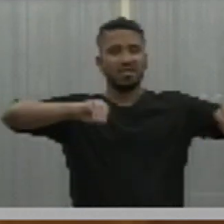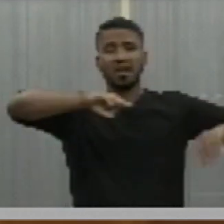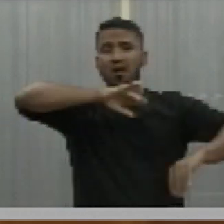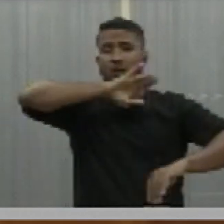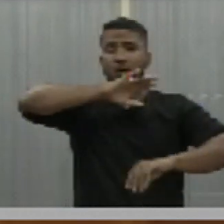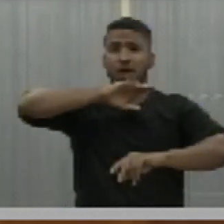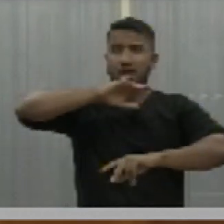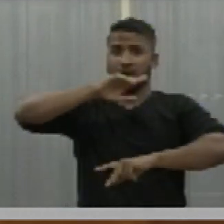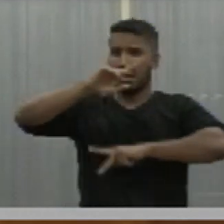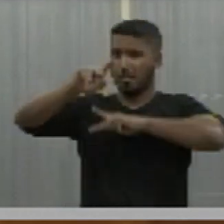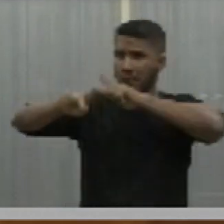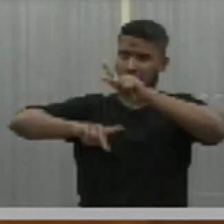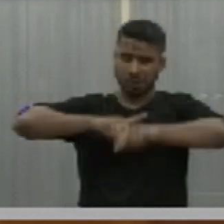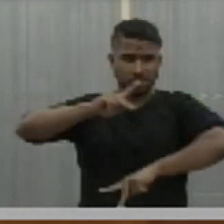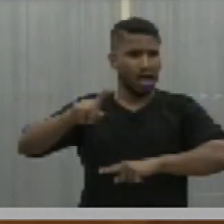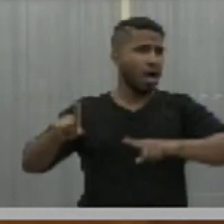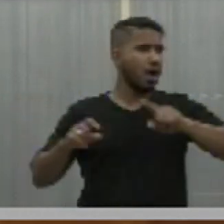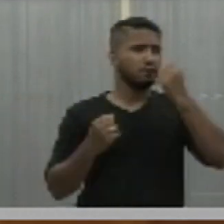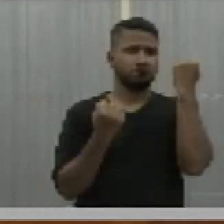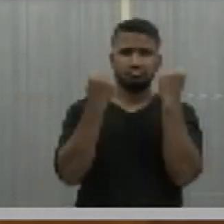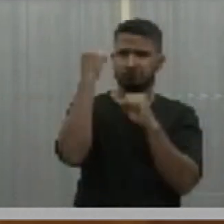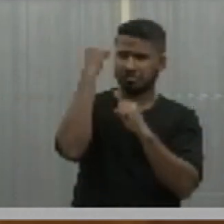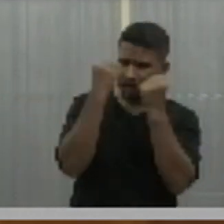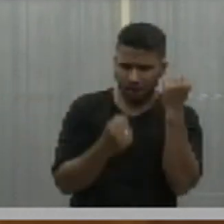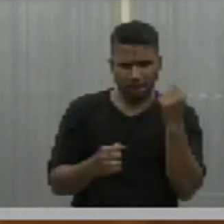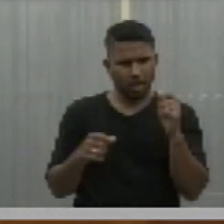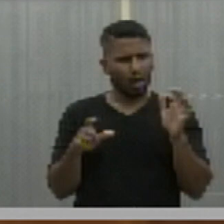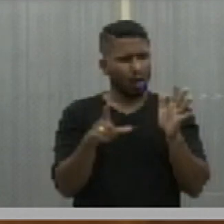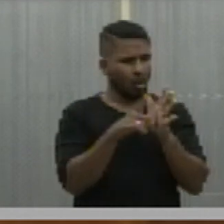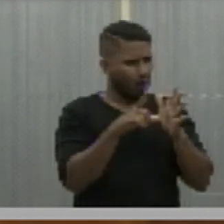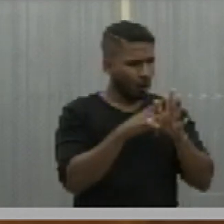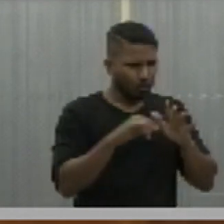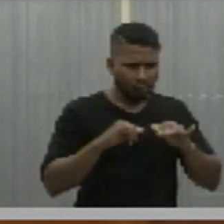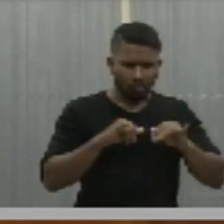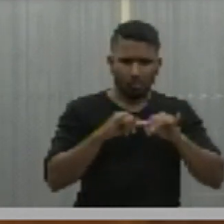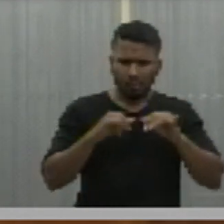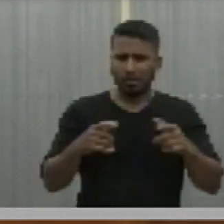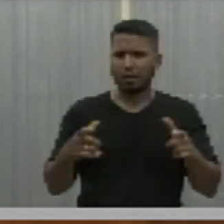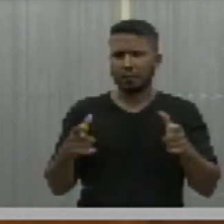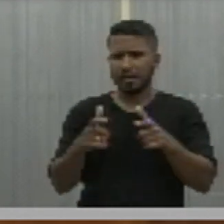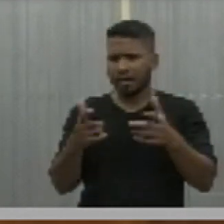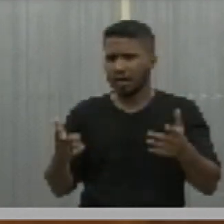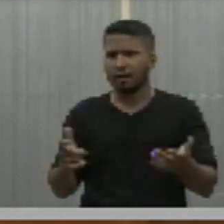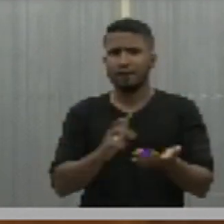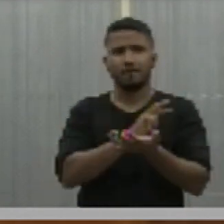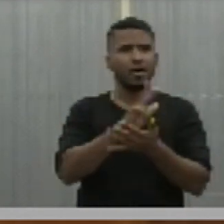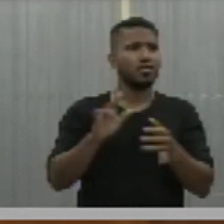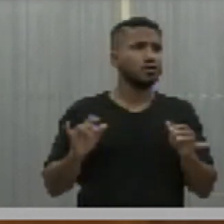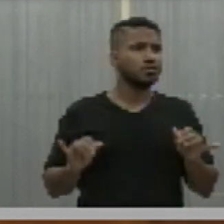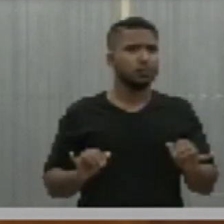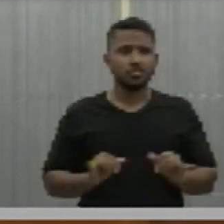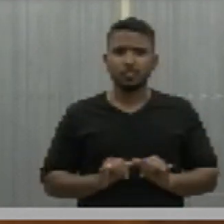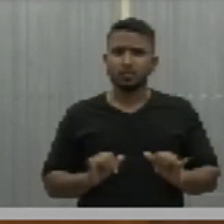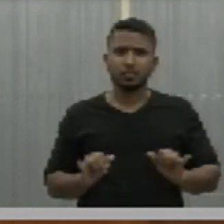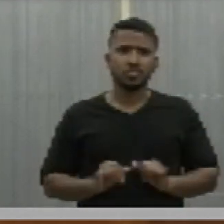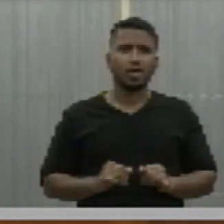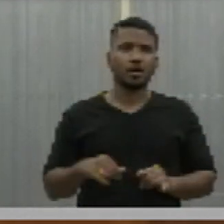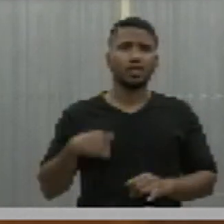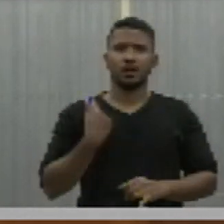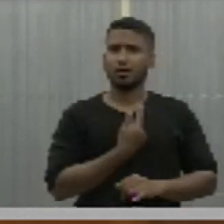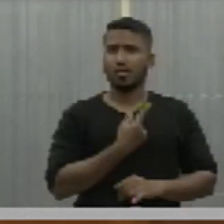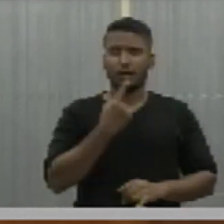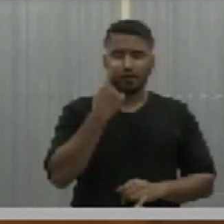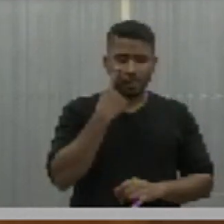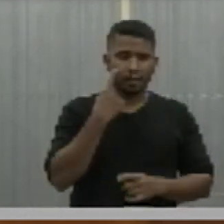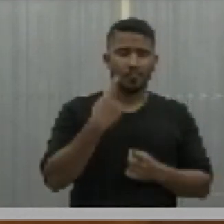afeta os industriais, os pequenos comerciantes. E isso, nós temos constatado porque